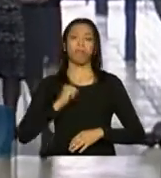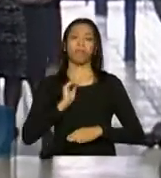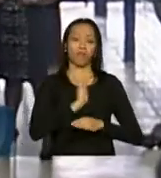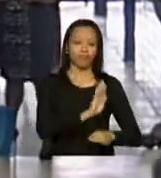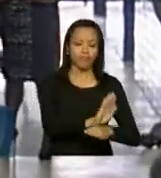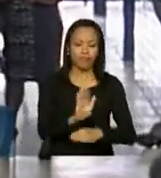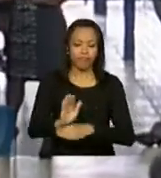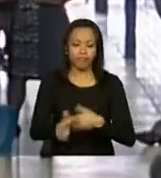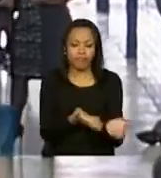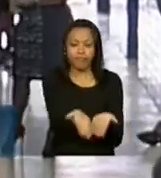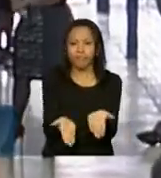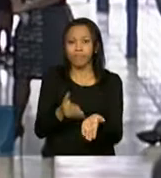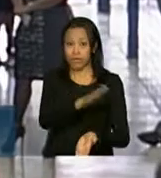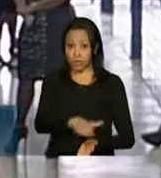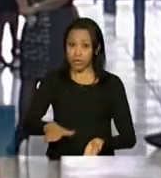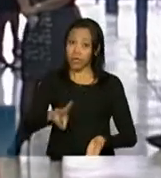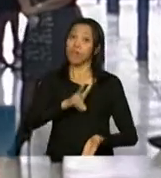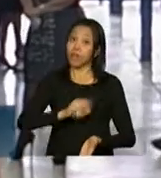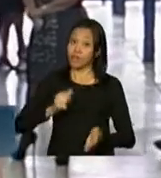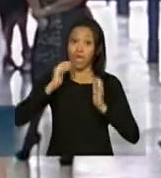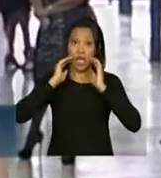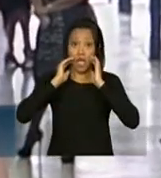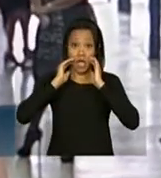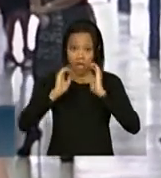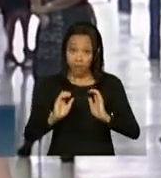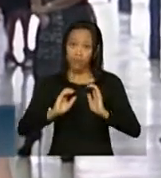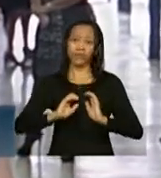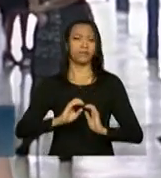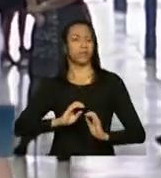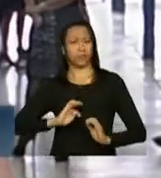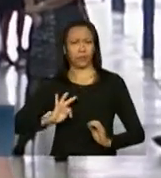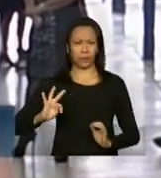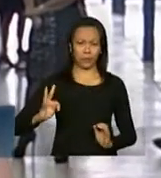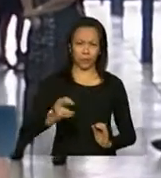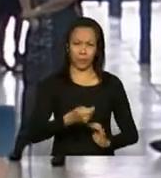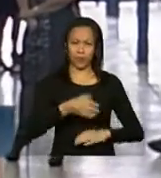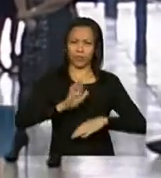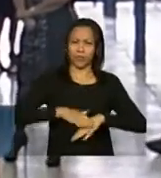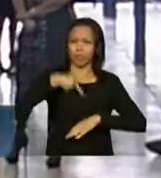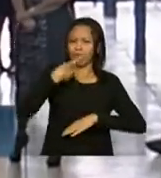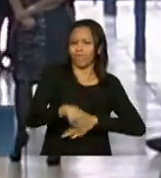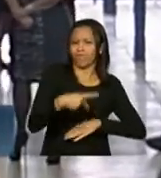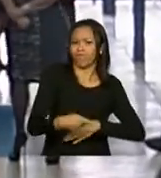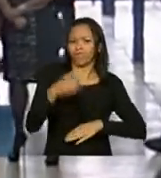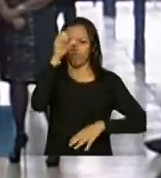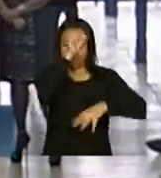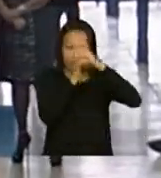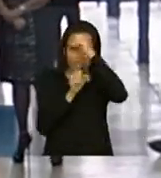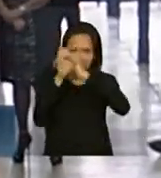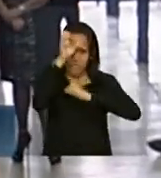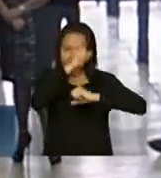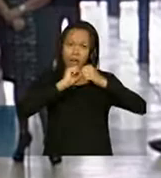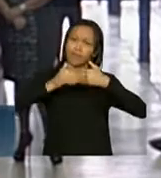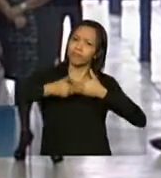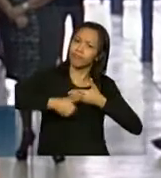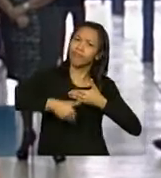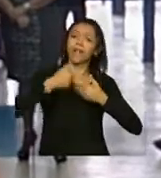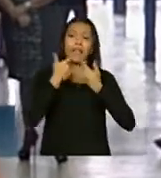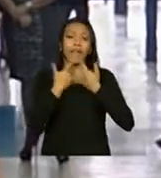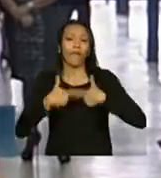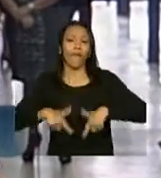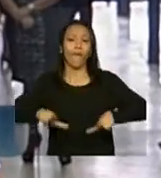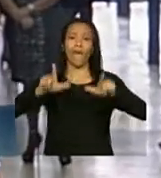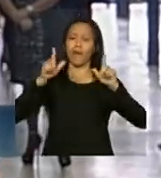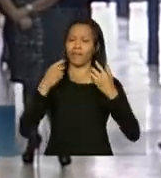crianças. E elas vão ser respeitadas em todos os seus ritmos, em toda a aprendizagem que for necessária, as linguagens.